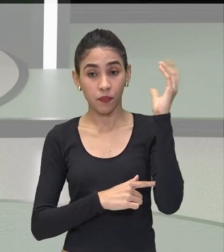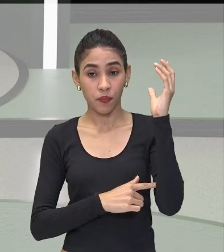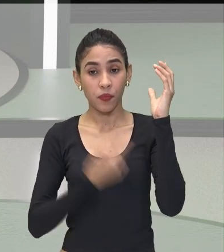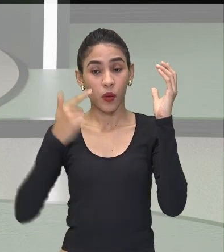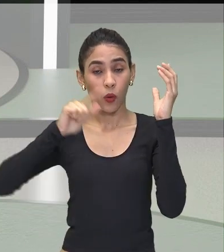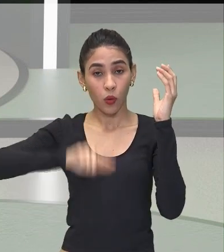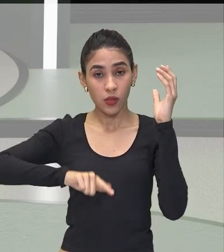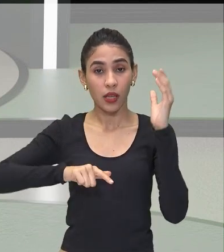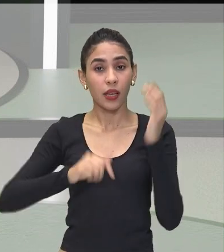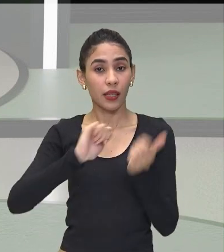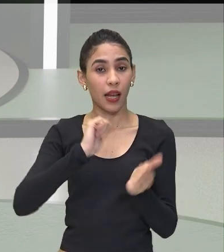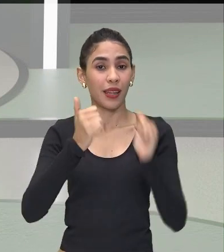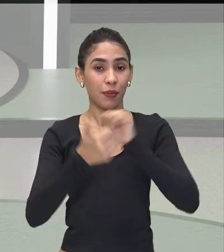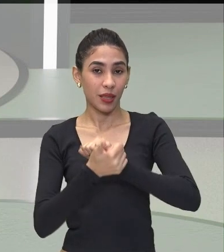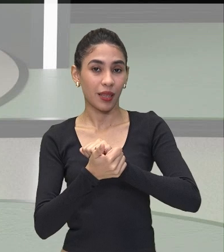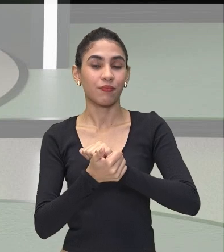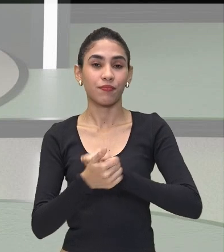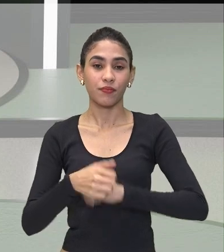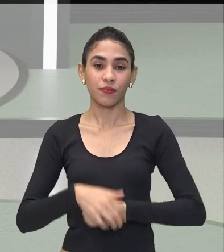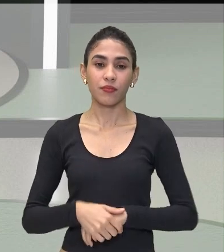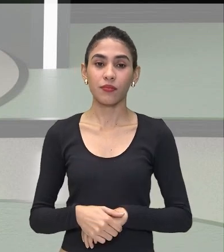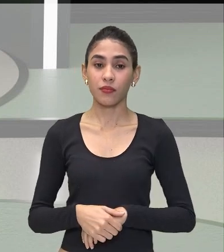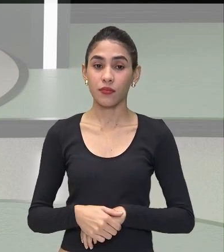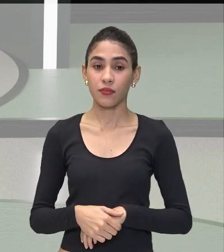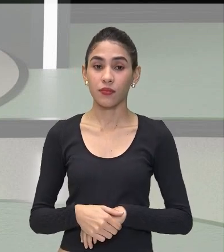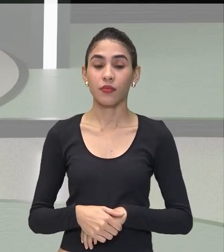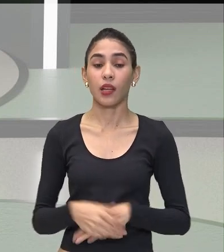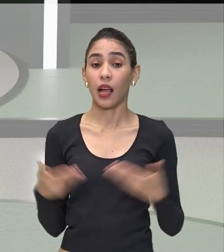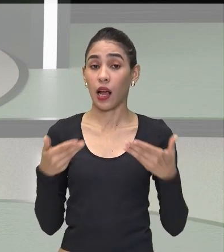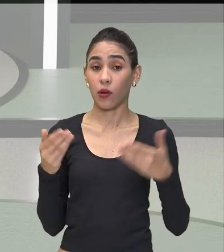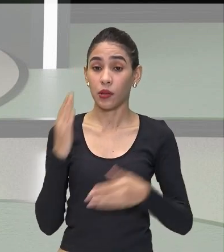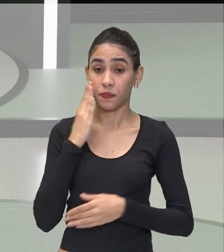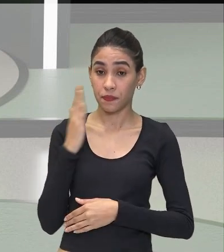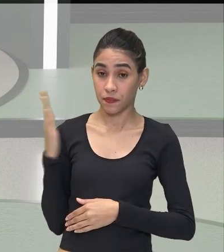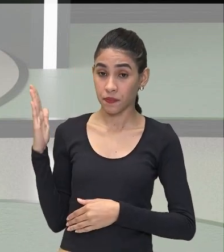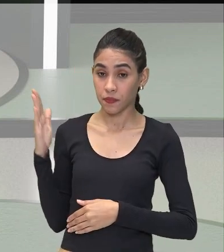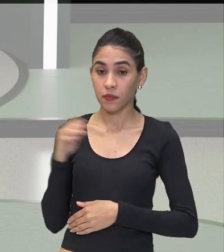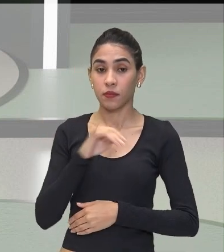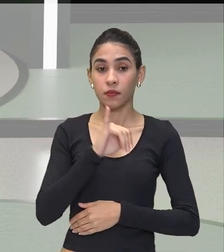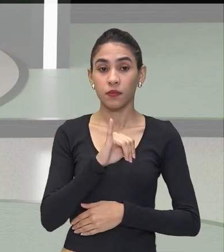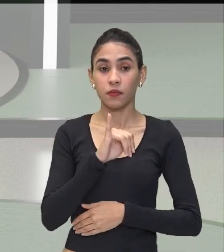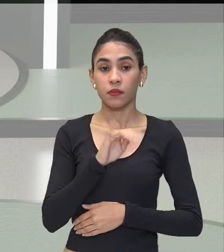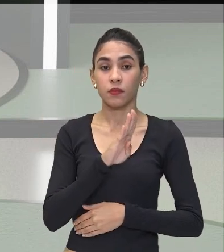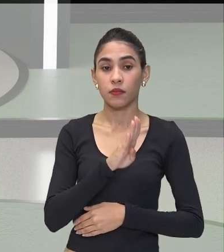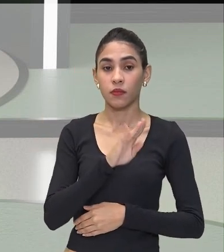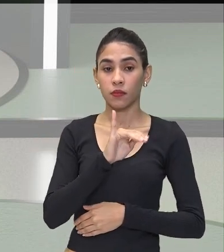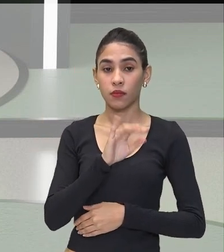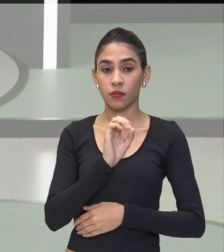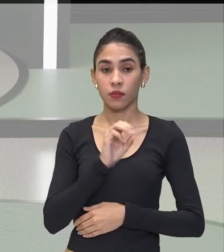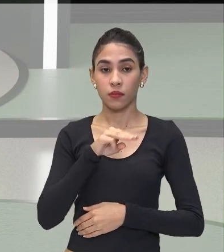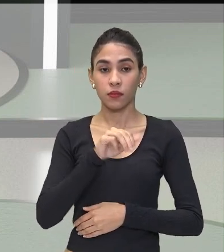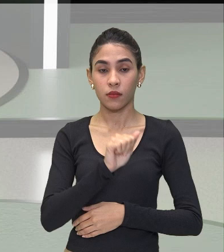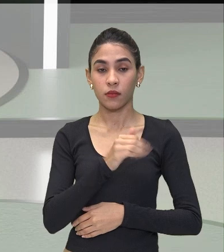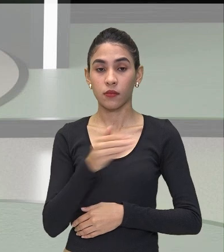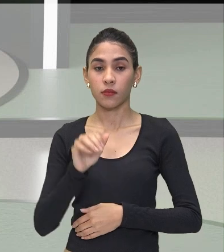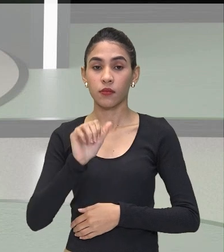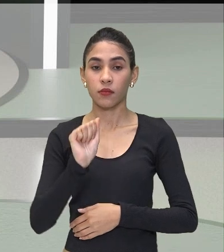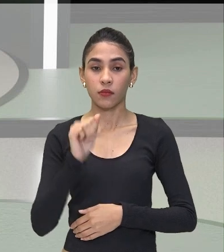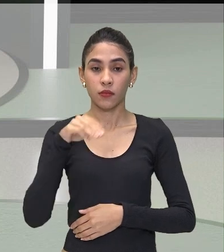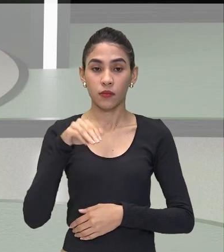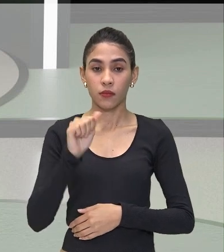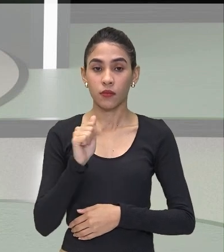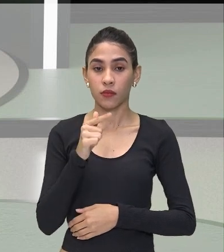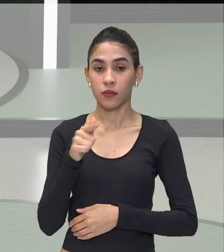adaptar Nesse ambiente Além do bioma caatinga Temos aqui o bioma Amazônia Que está aqui Na